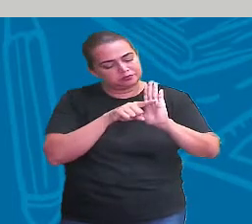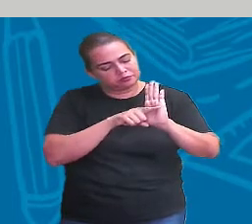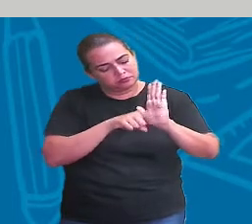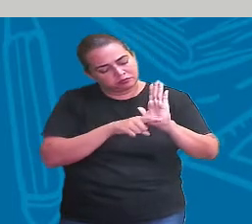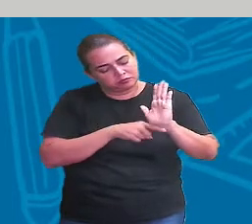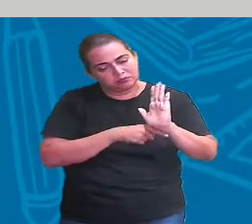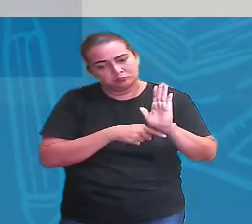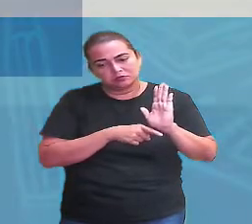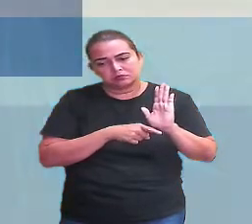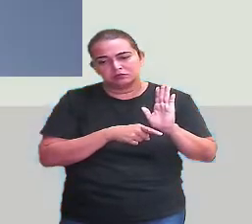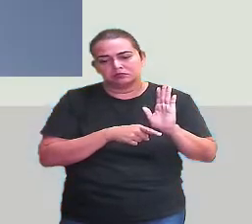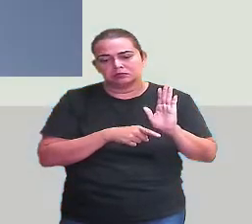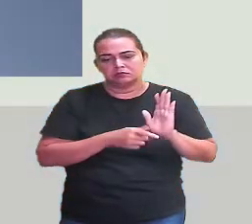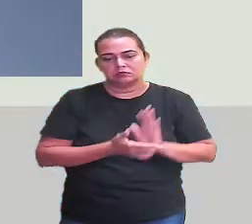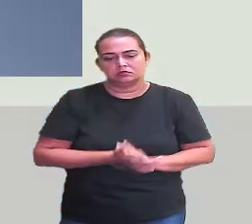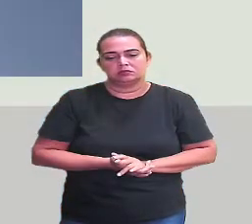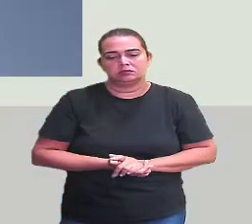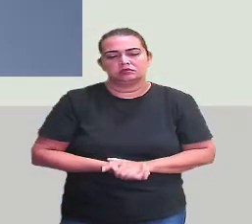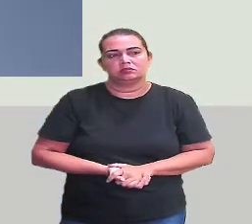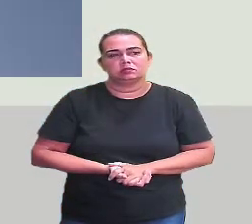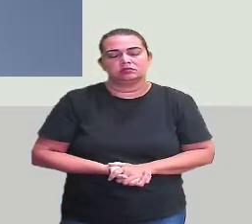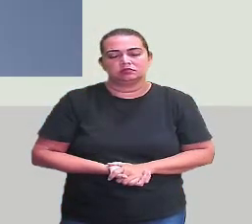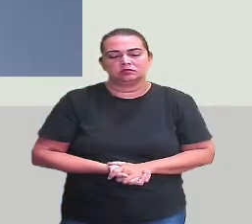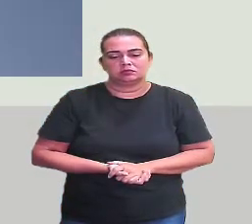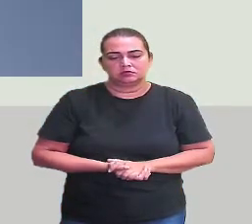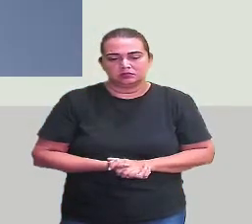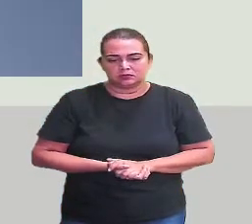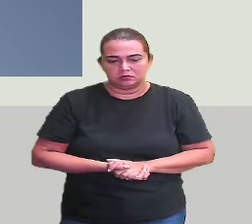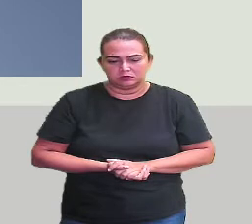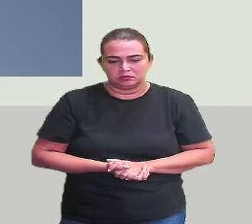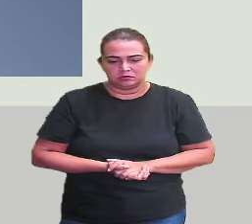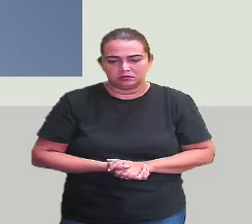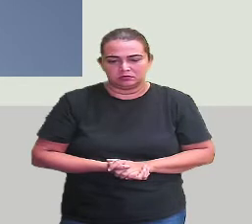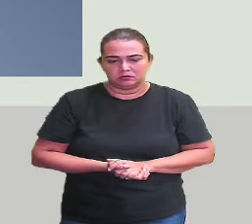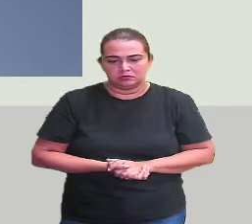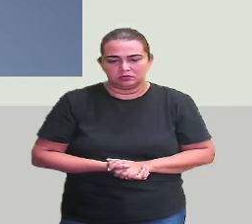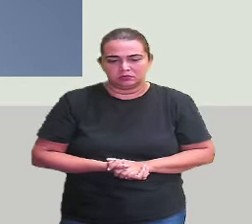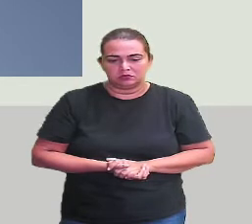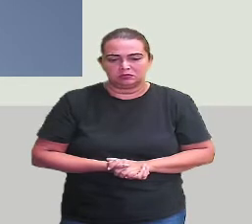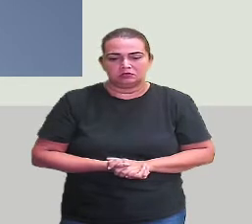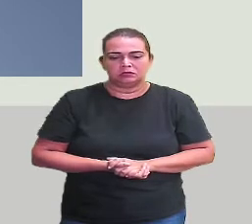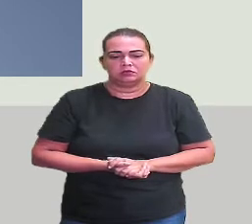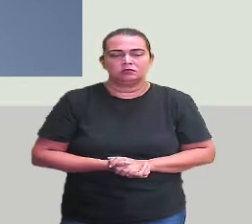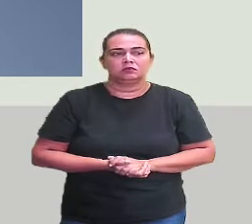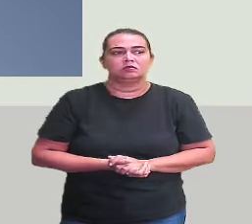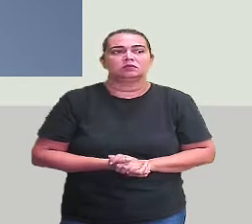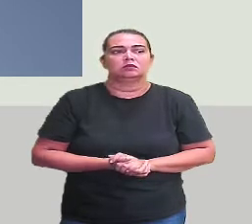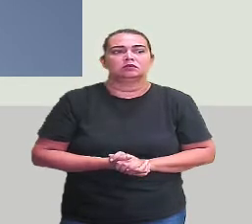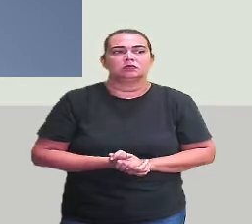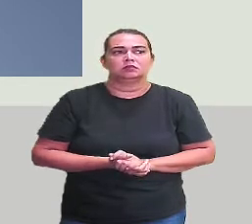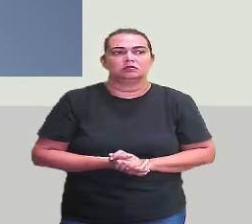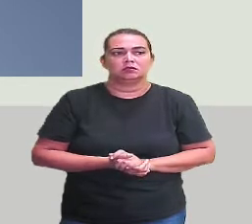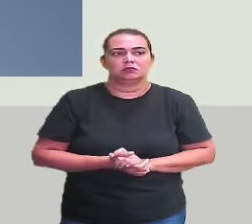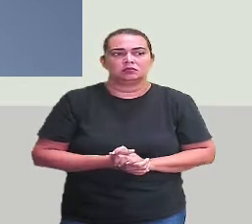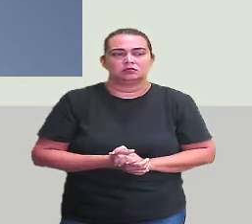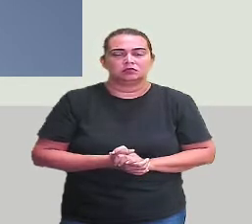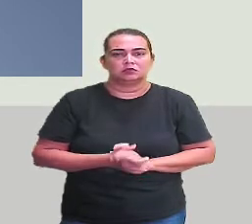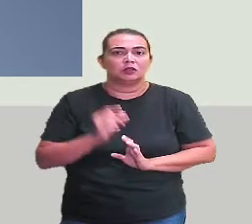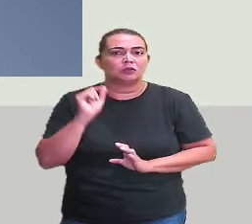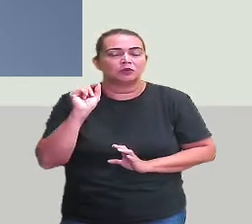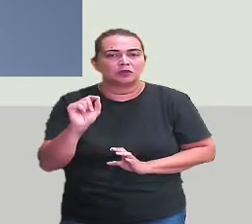PERMENORIZADA, ou seja, MEMORIZADA,